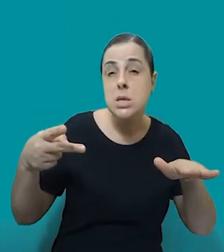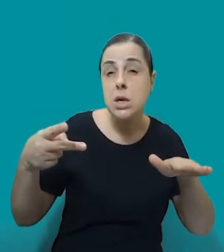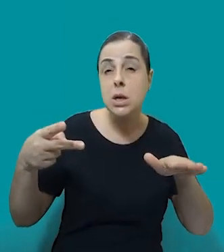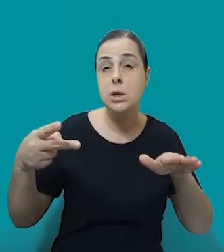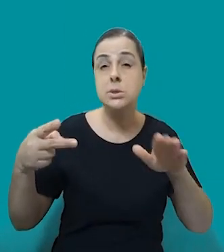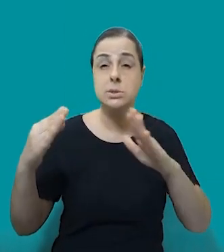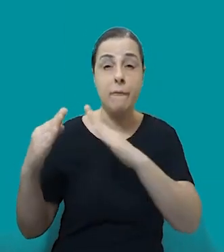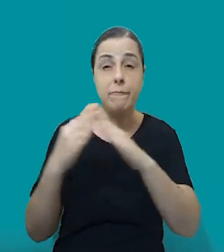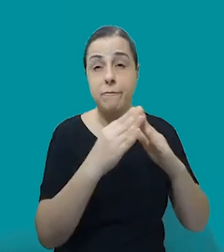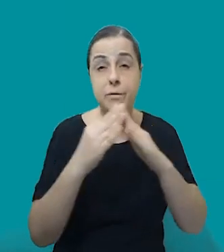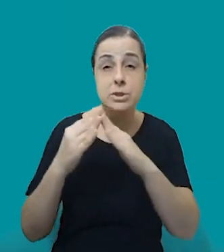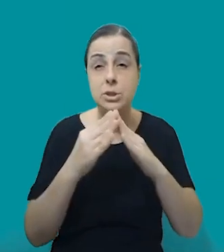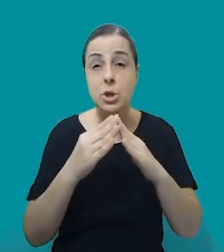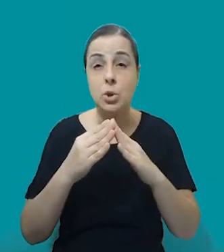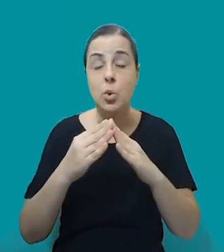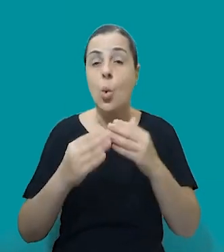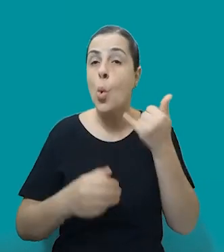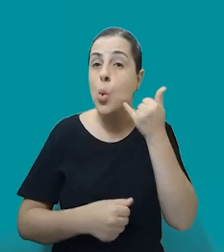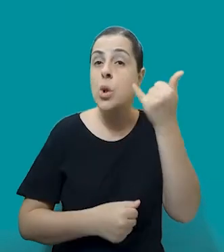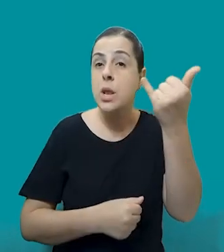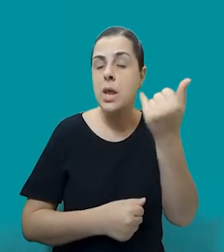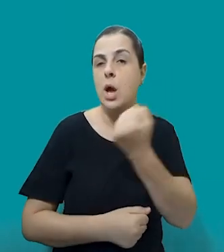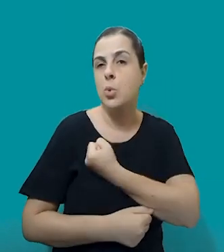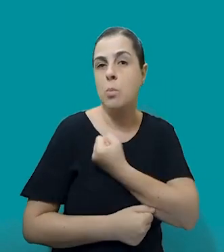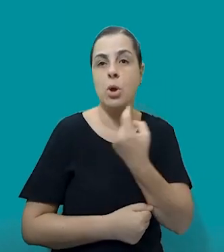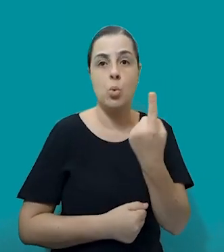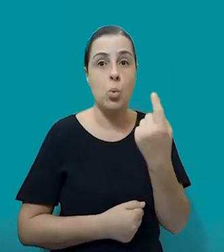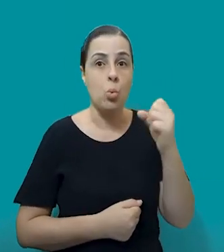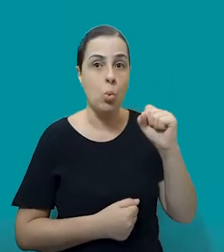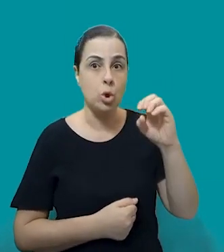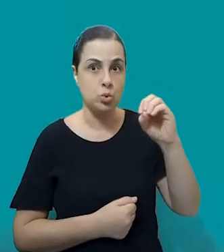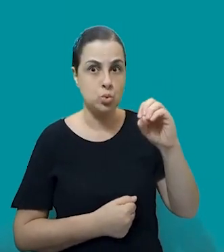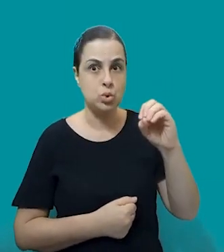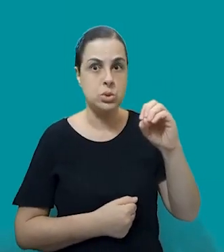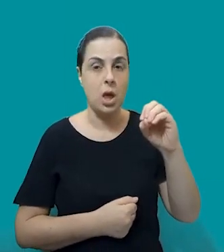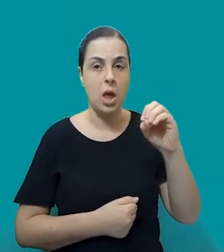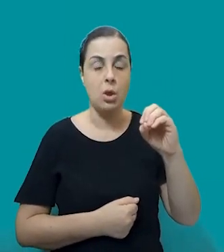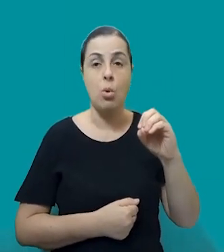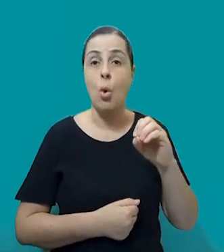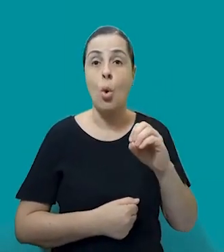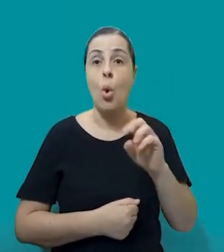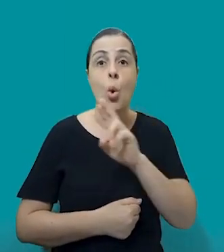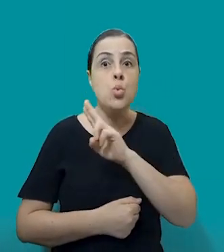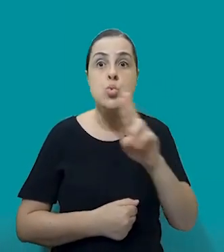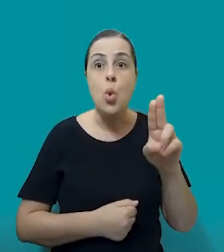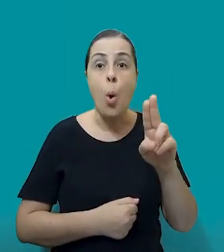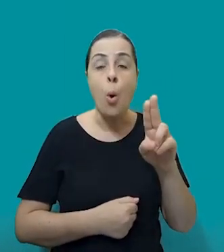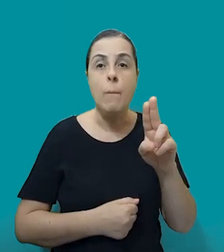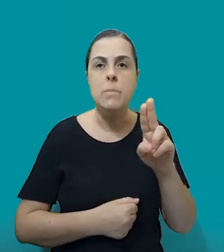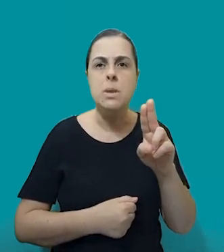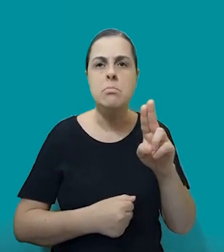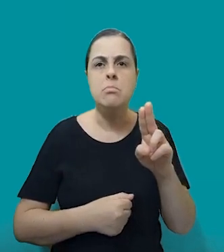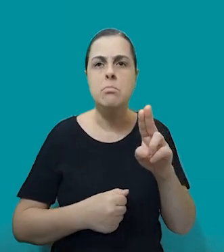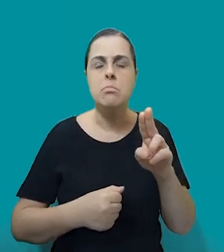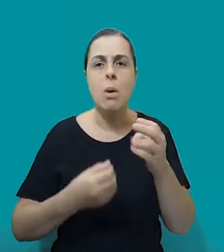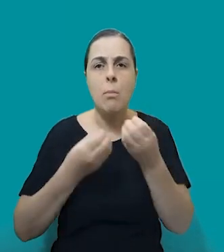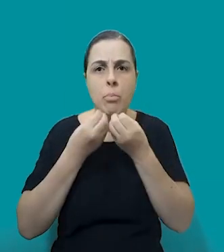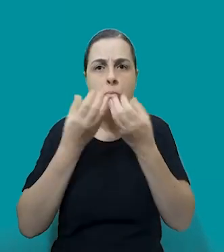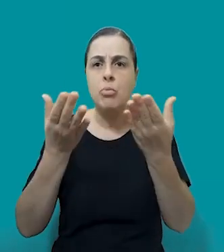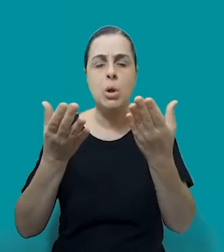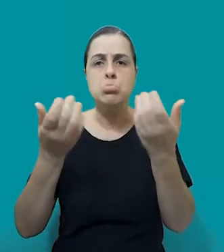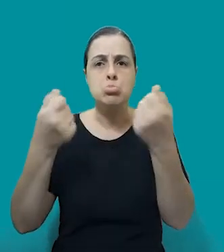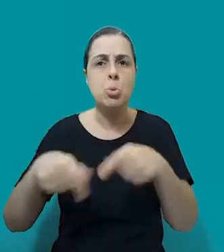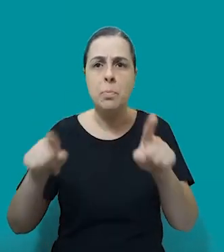8-0. É um canal de denúncia anônima. Você pode procurar também os ministérios públicos da sua cidade, as delegacias de defesa da mulher diretamente,